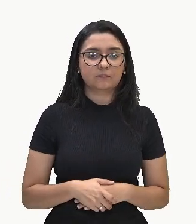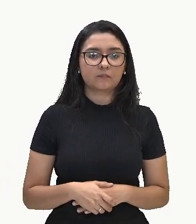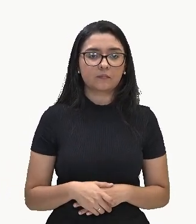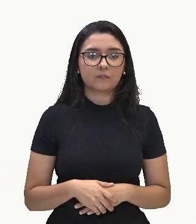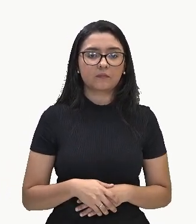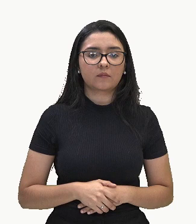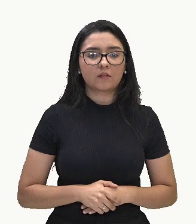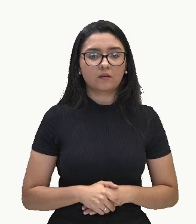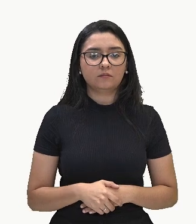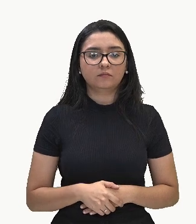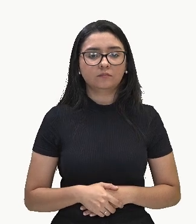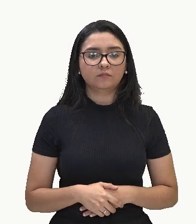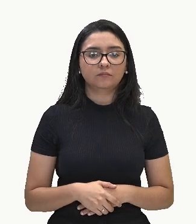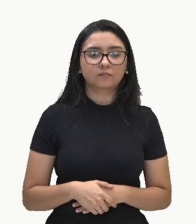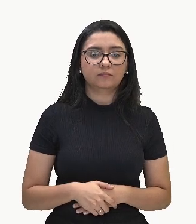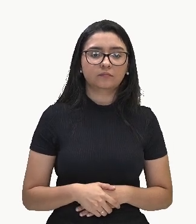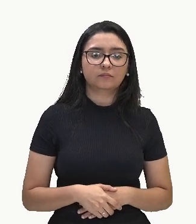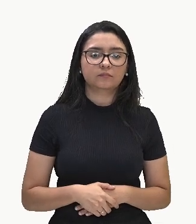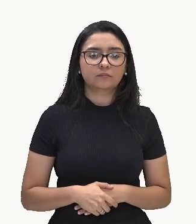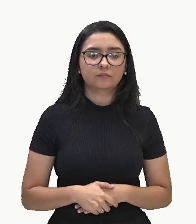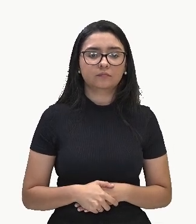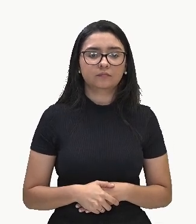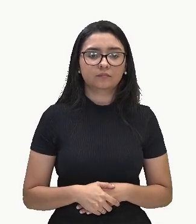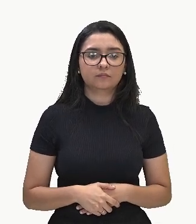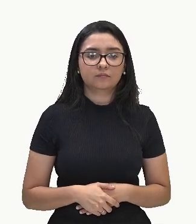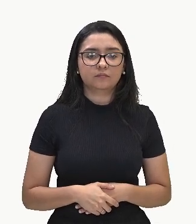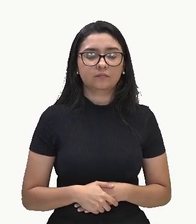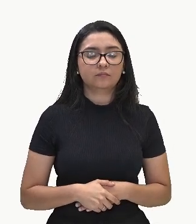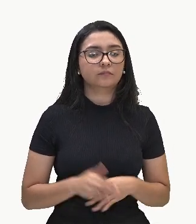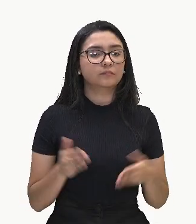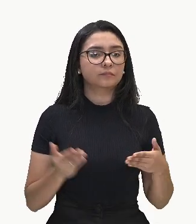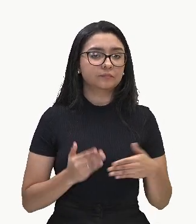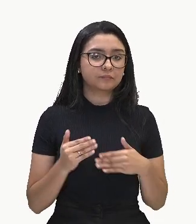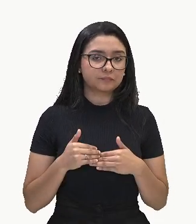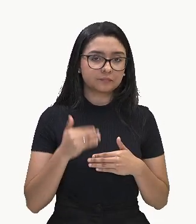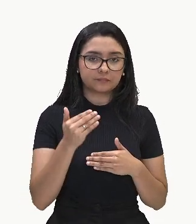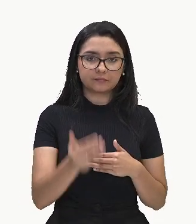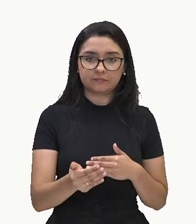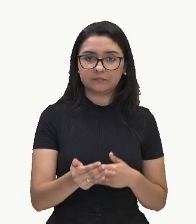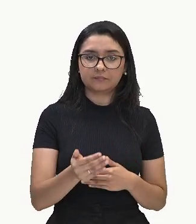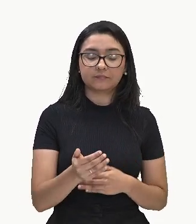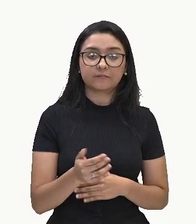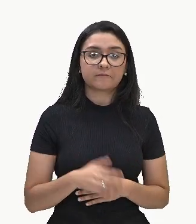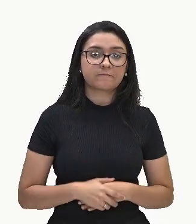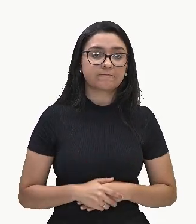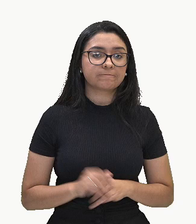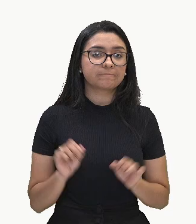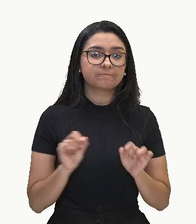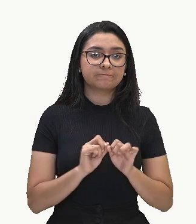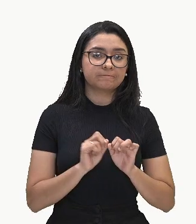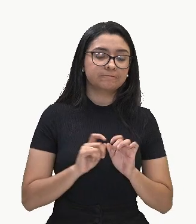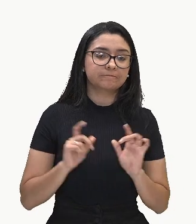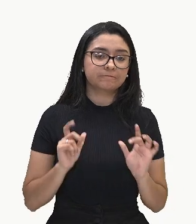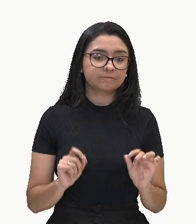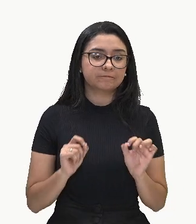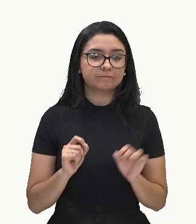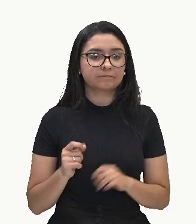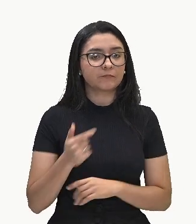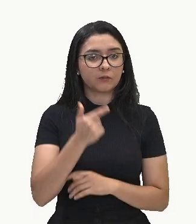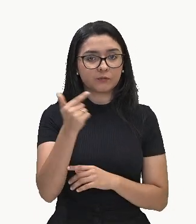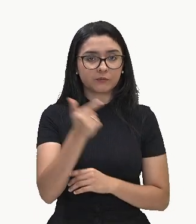E aí, agora, vamos continuar, né? Fazendo agora o quê? O segundo,